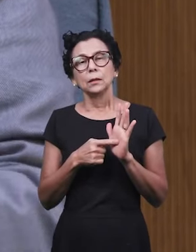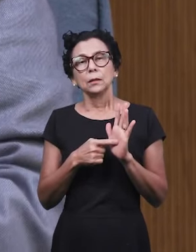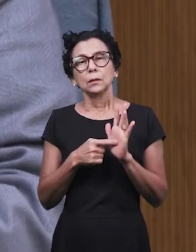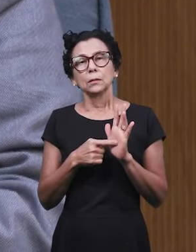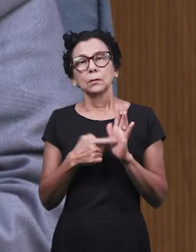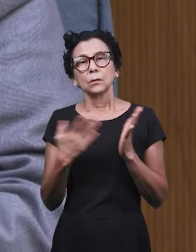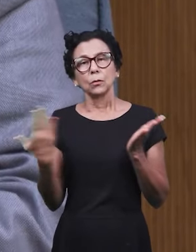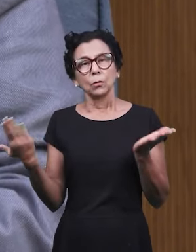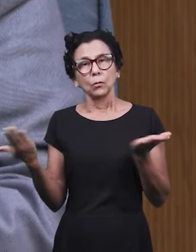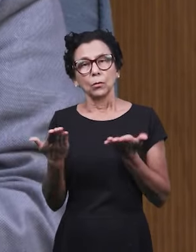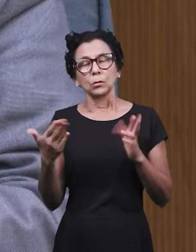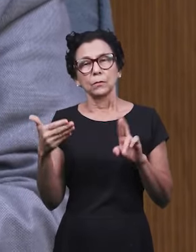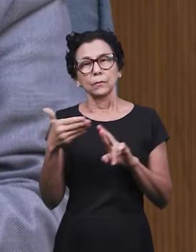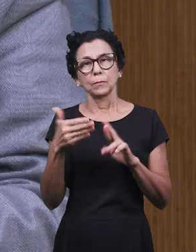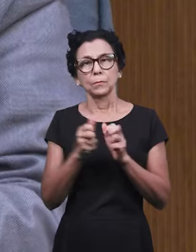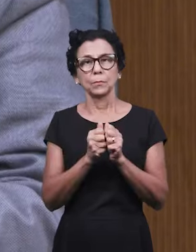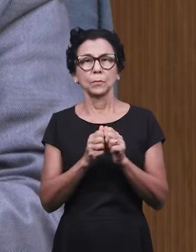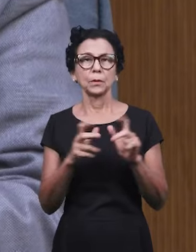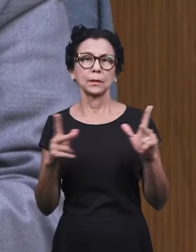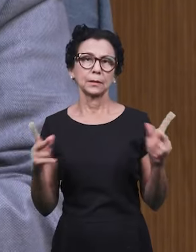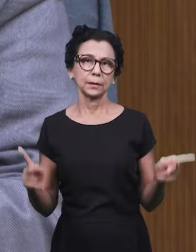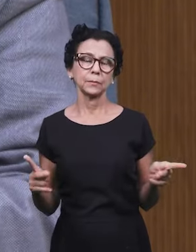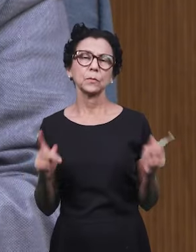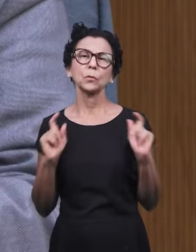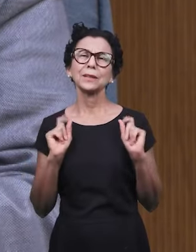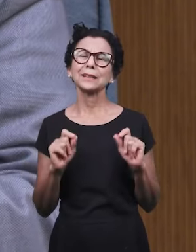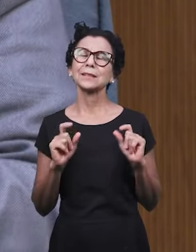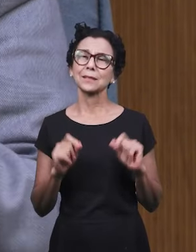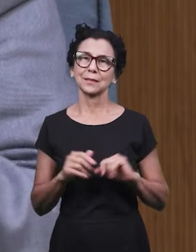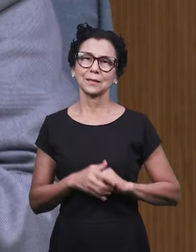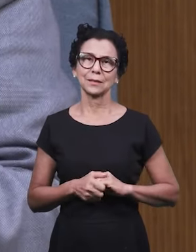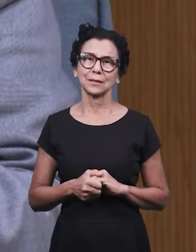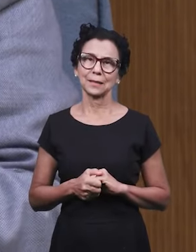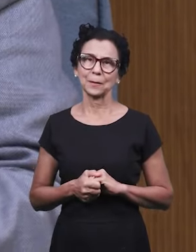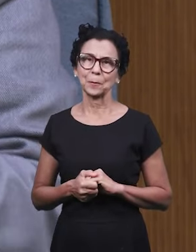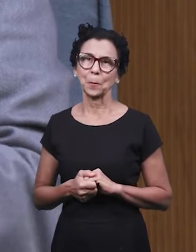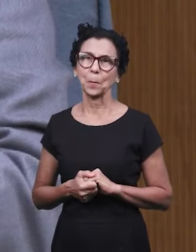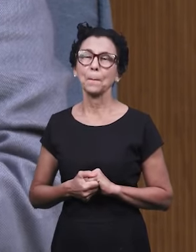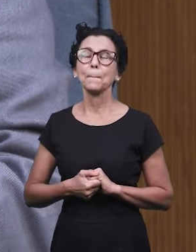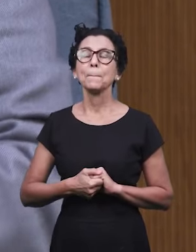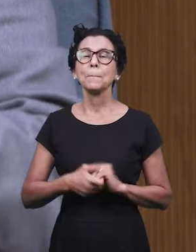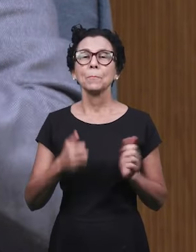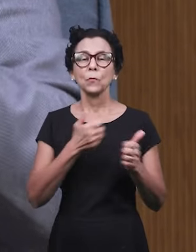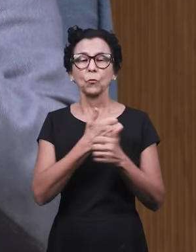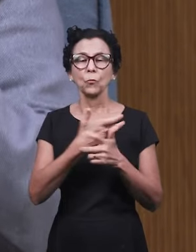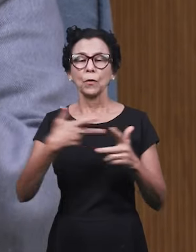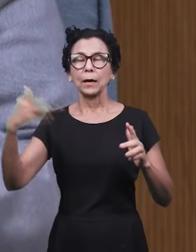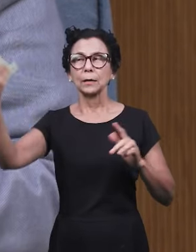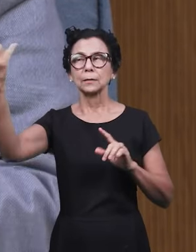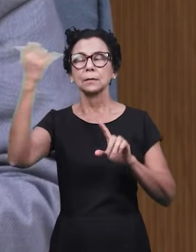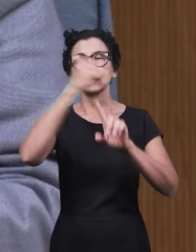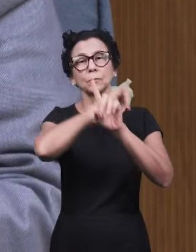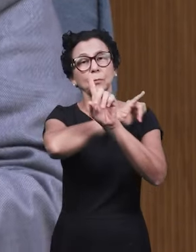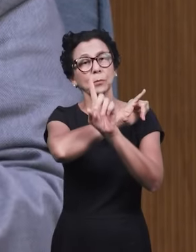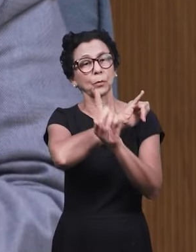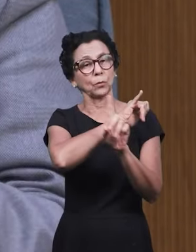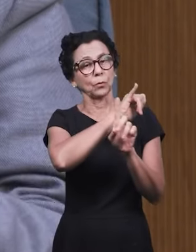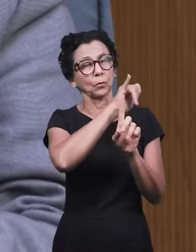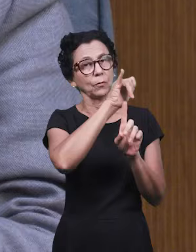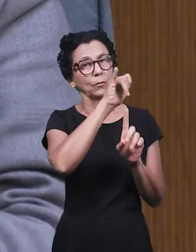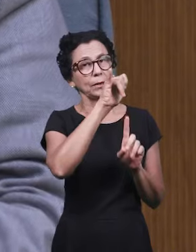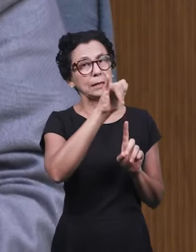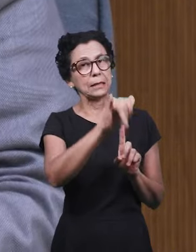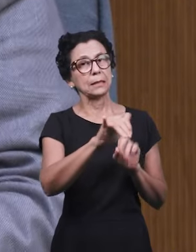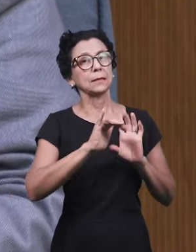falando do Apocalipse, que são profecias voltadas especialmente, com a